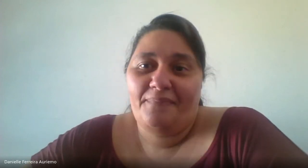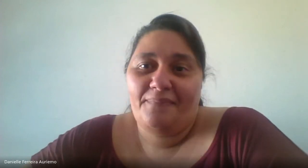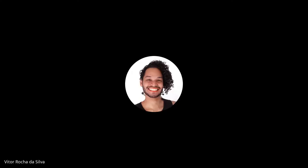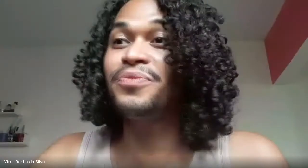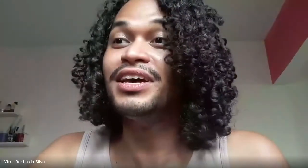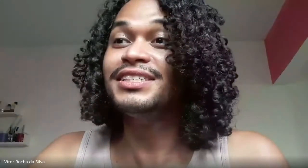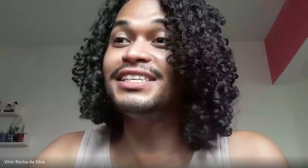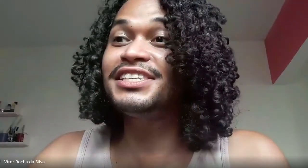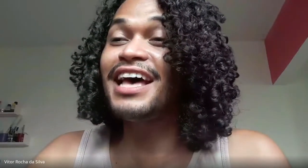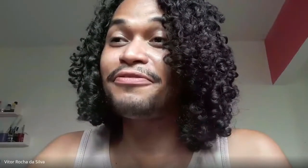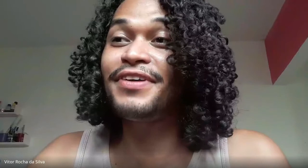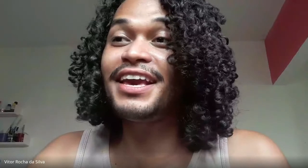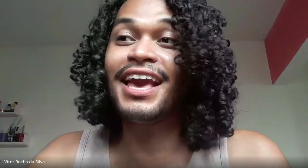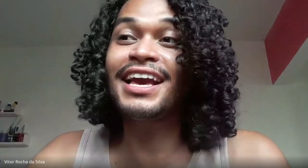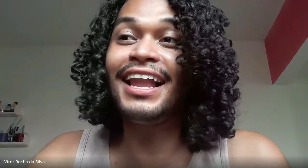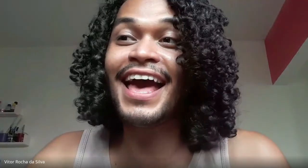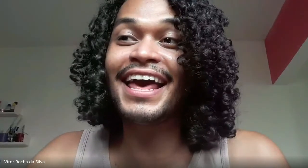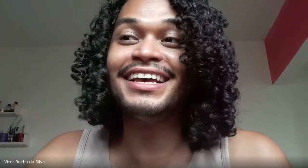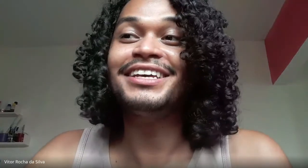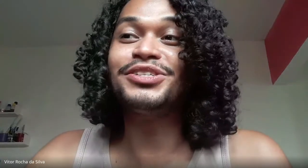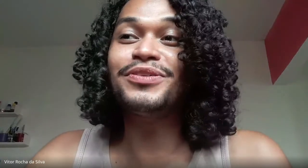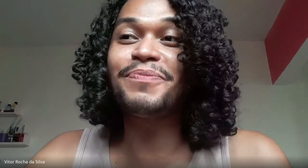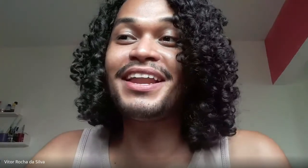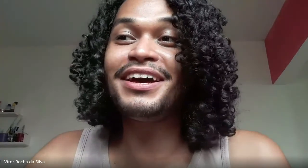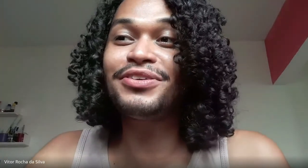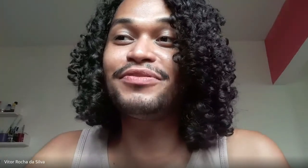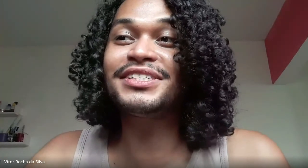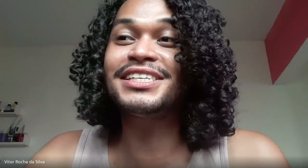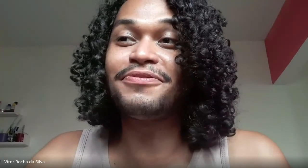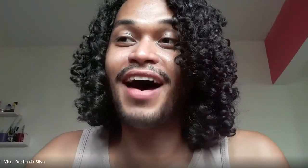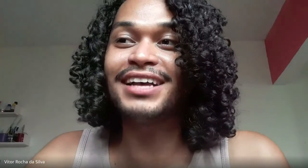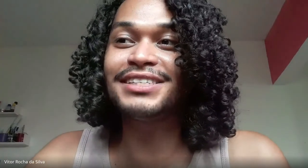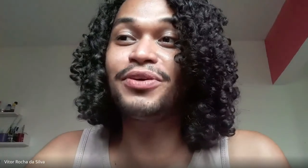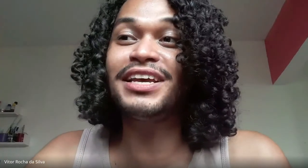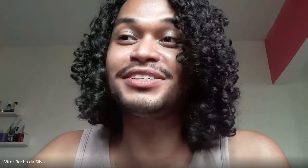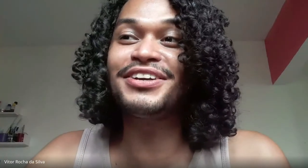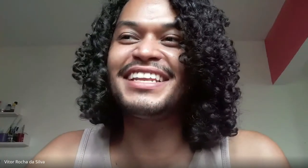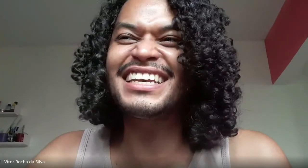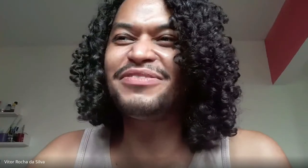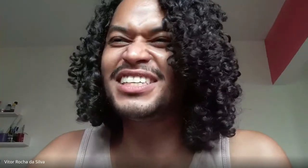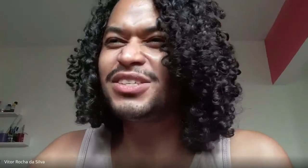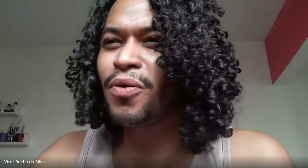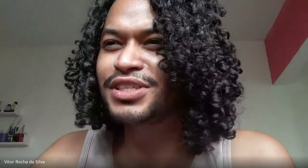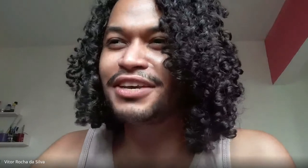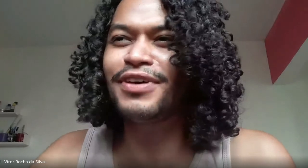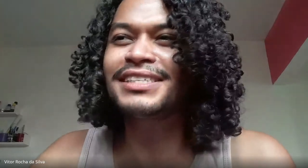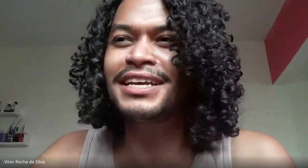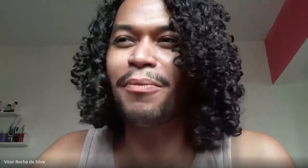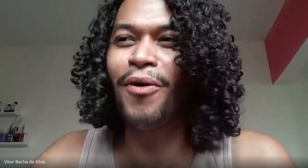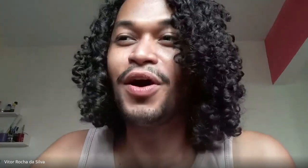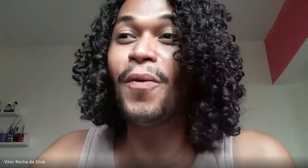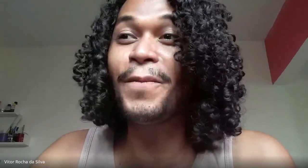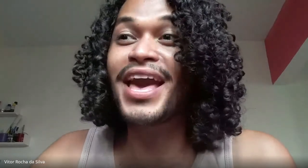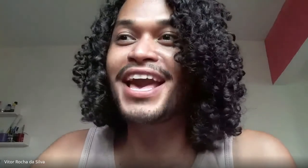É isso mesmo Se desafiem, galera? Estou esperando que vocês façam E eu tenho certeza Que vocês vão conseguir fazer,